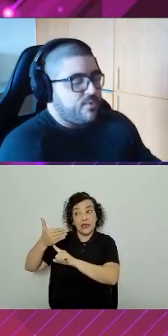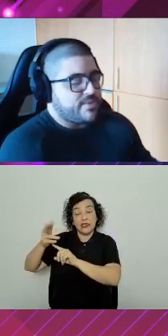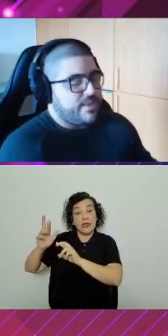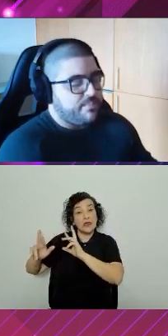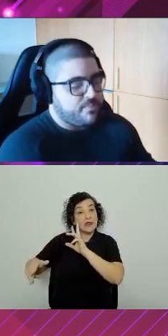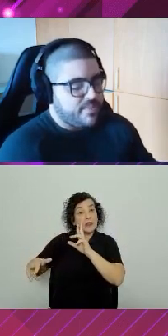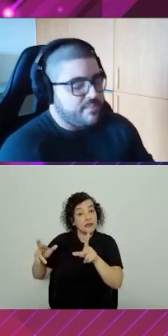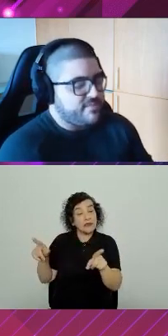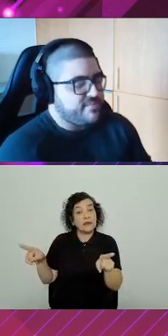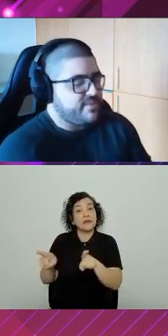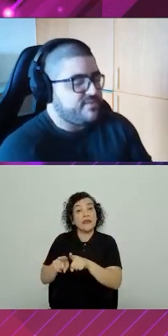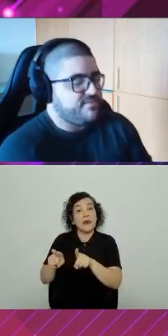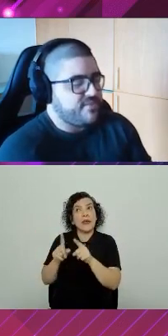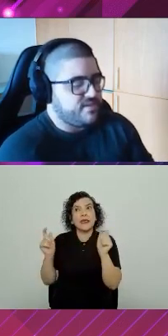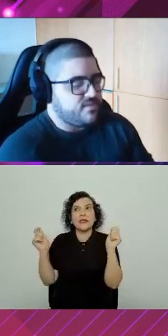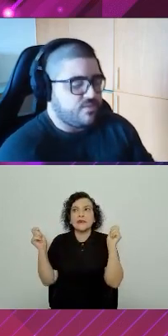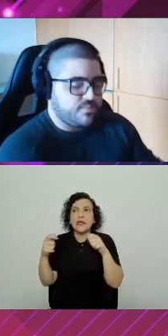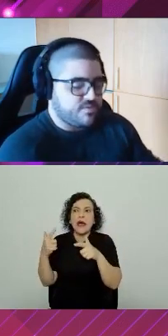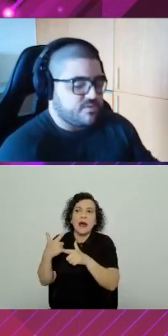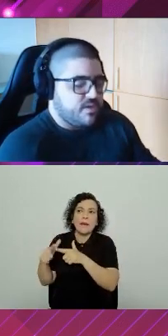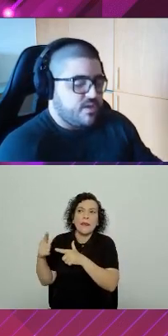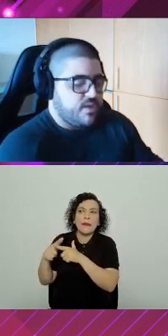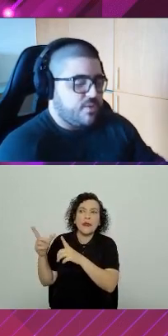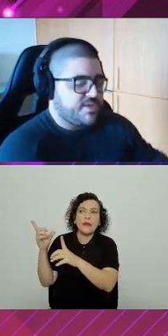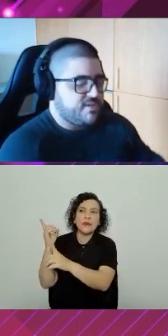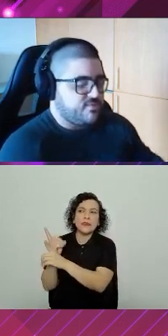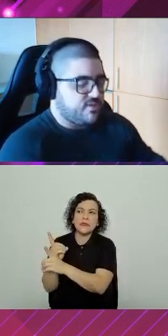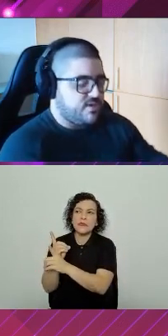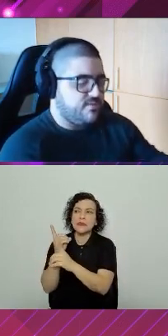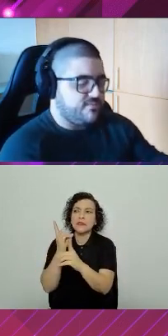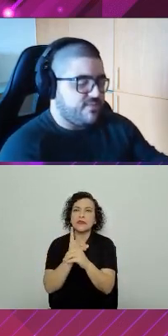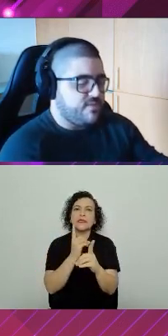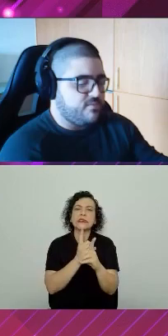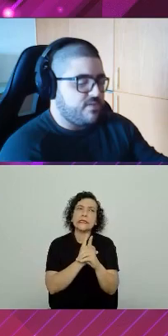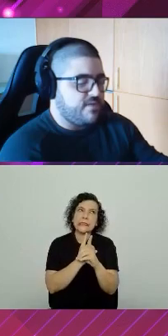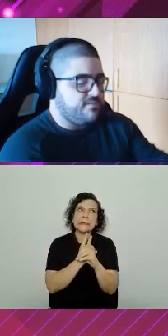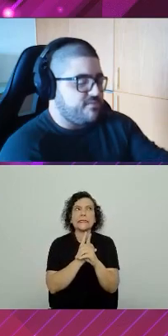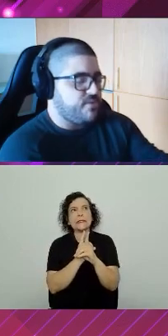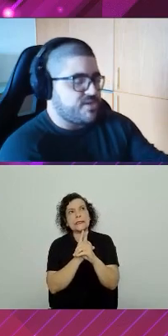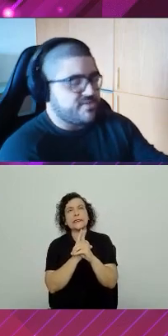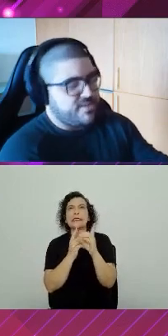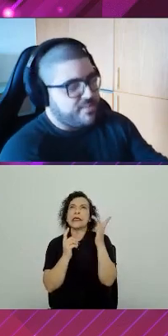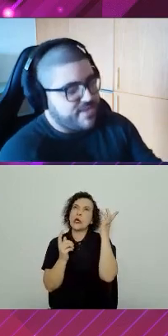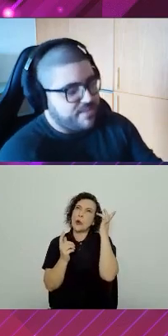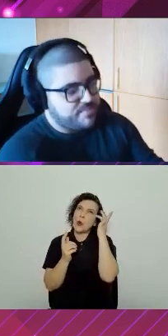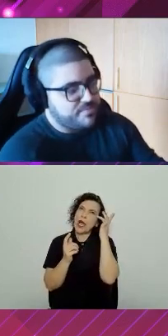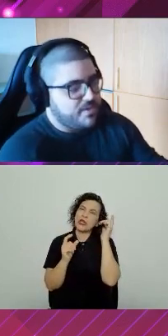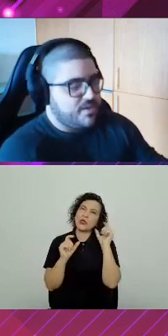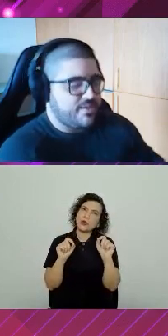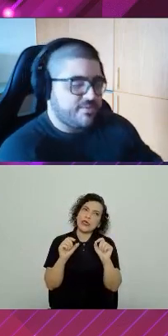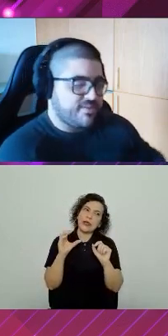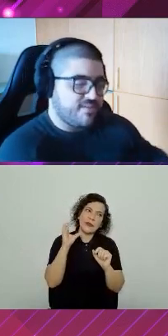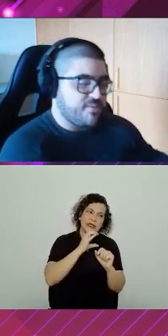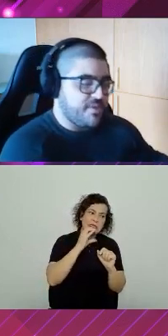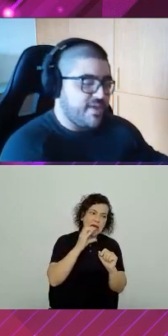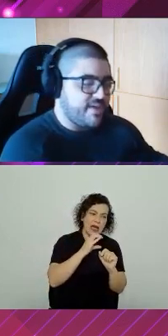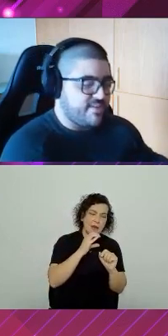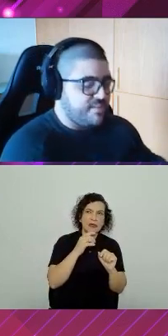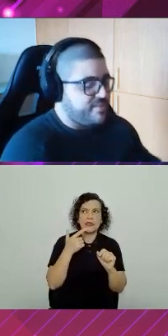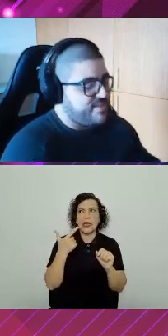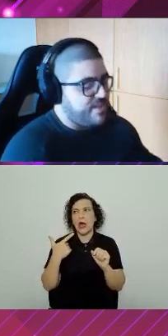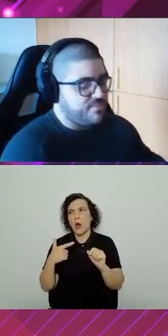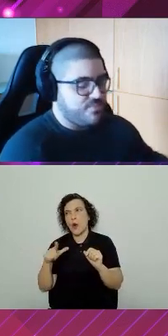abordar problemas de maneiras diferentes. Olha, eu acho que isso aqui feito em view, eu acho que seria mais rápido. Então, isso aqui feito em react